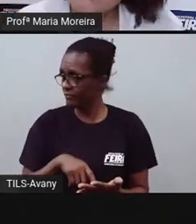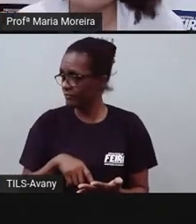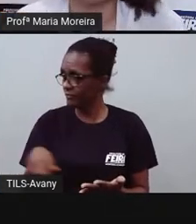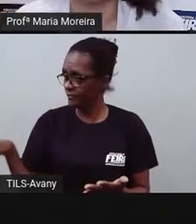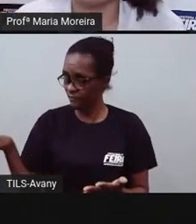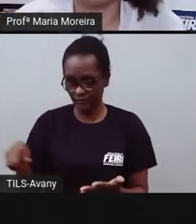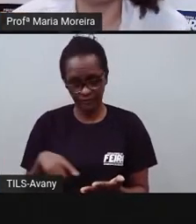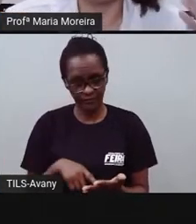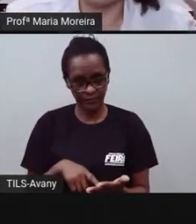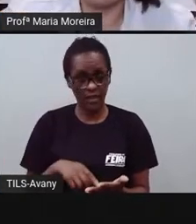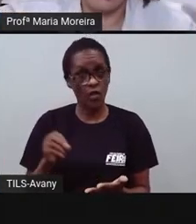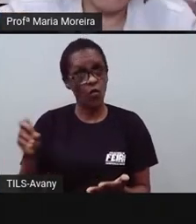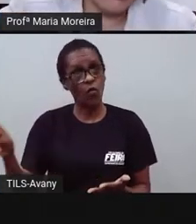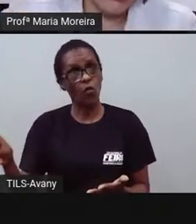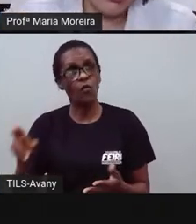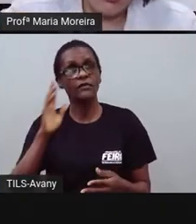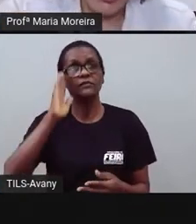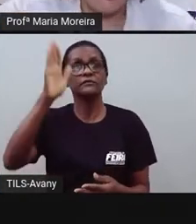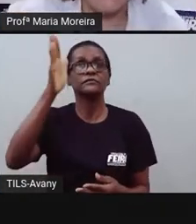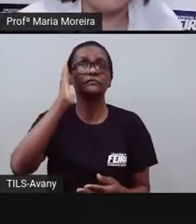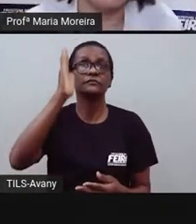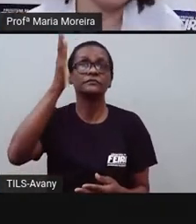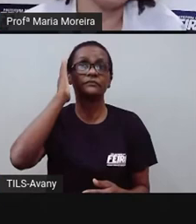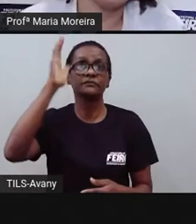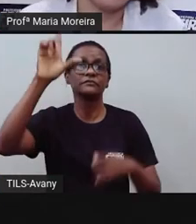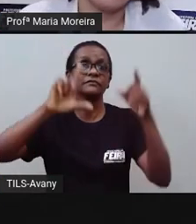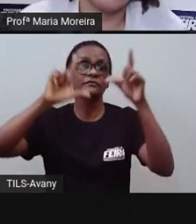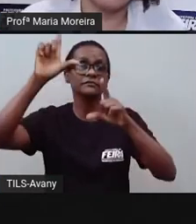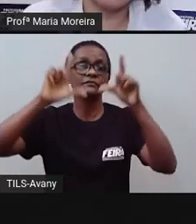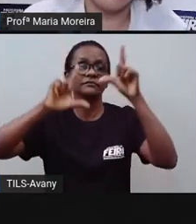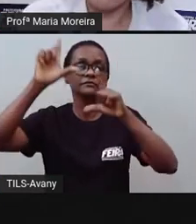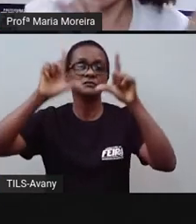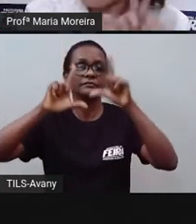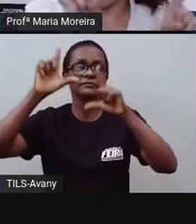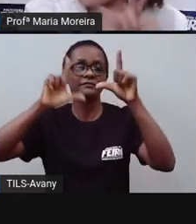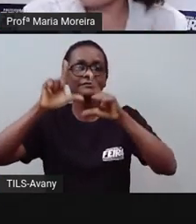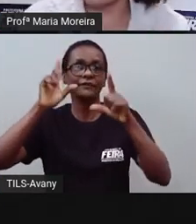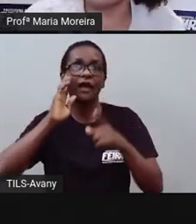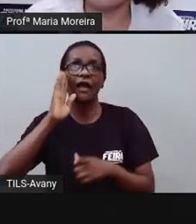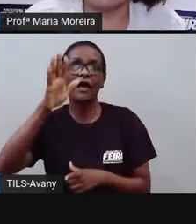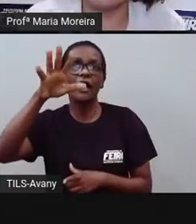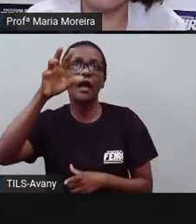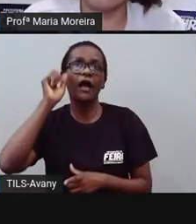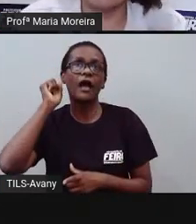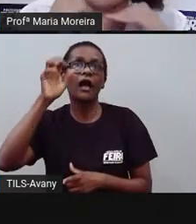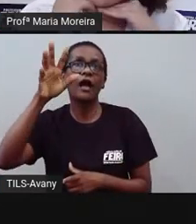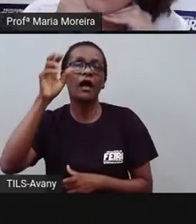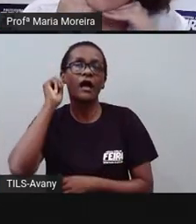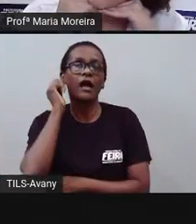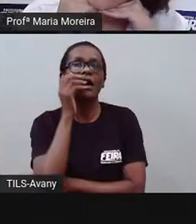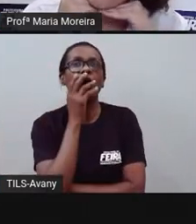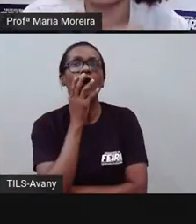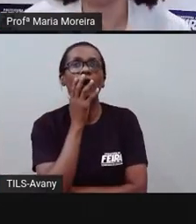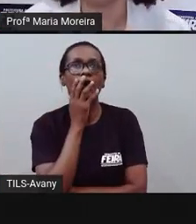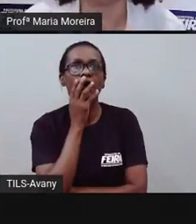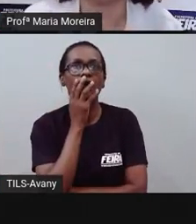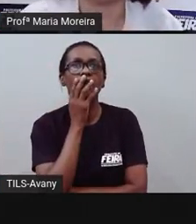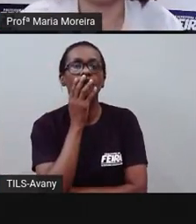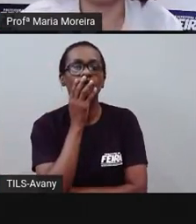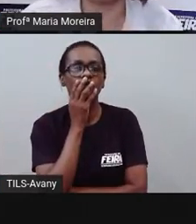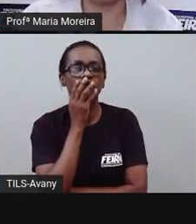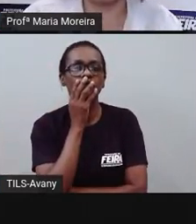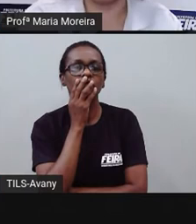Assistindo, né? O jornal, a TV Subá, é aí, né? Nossa parceira, nossas aulas, porque eu sou global. Legal,